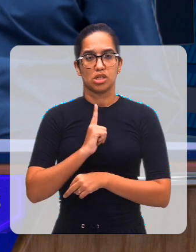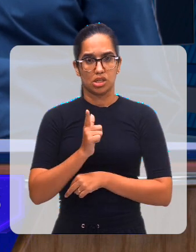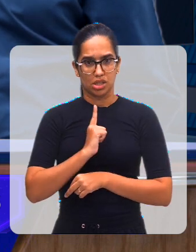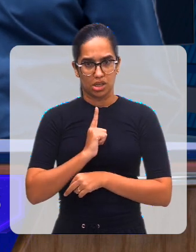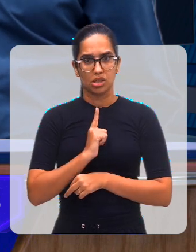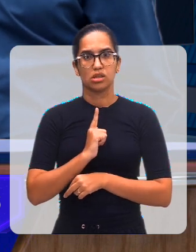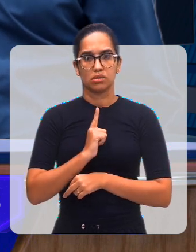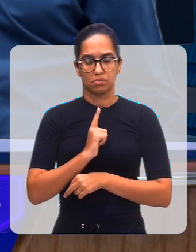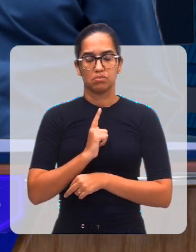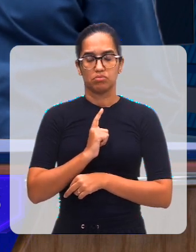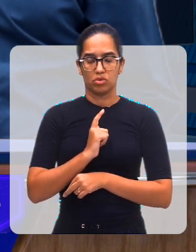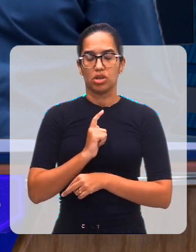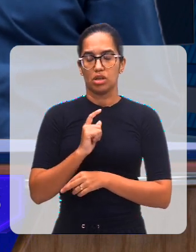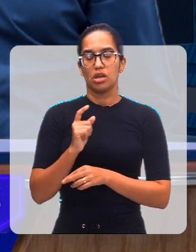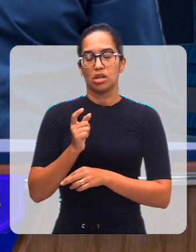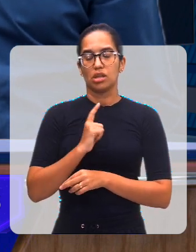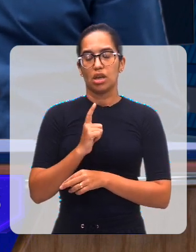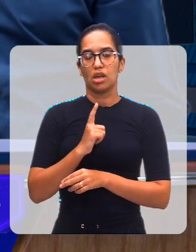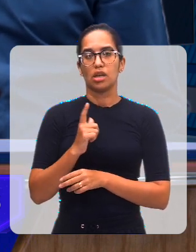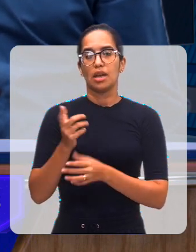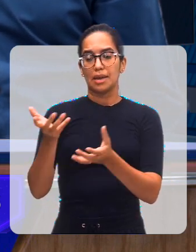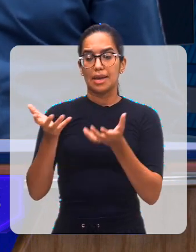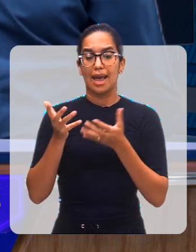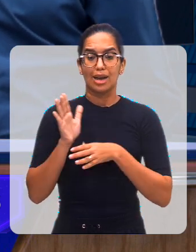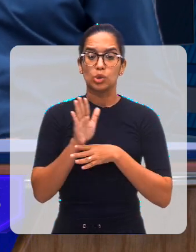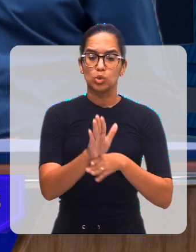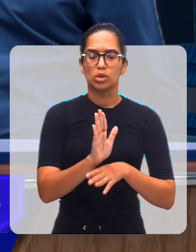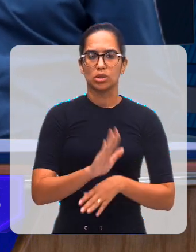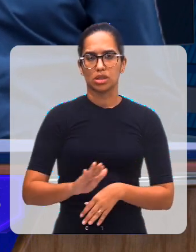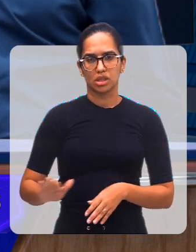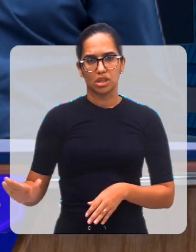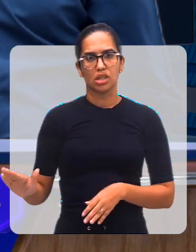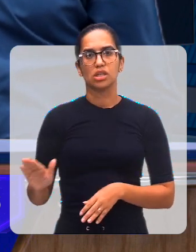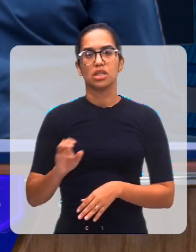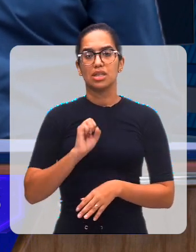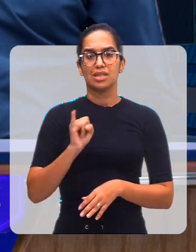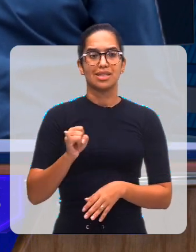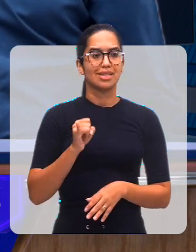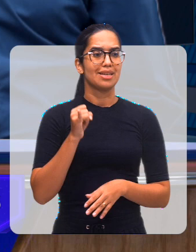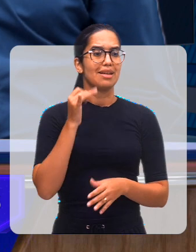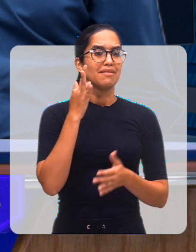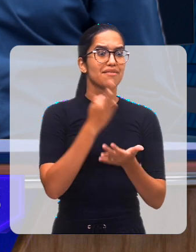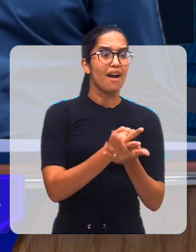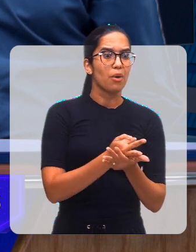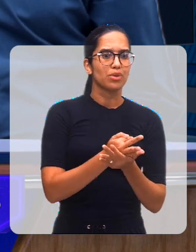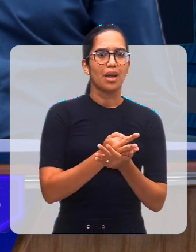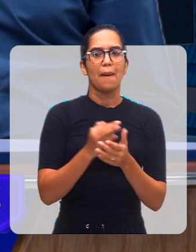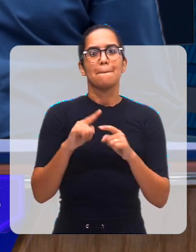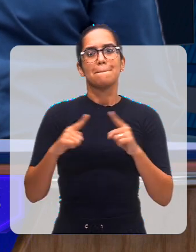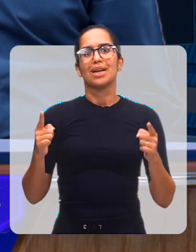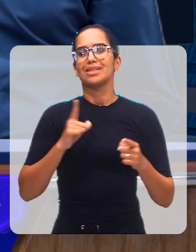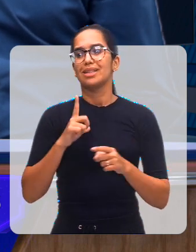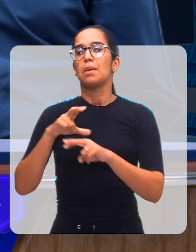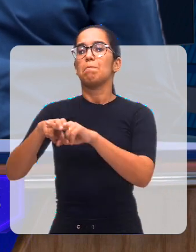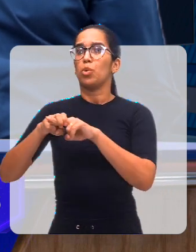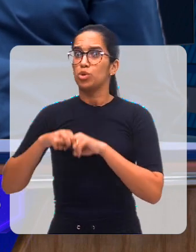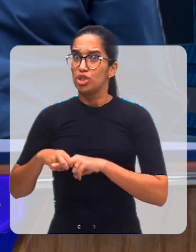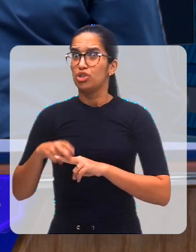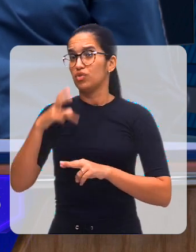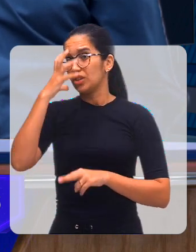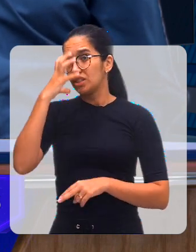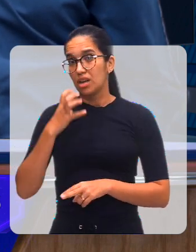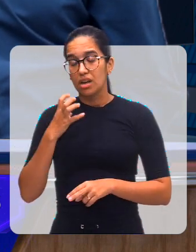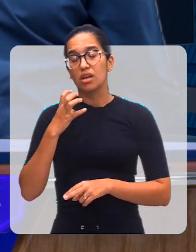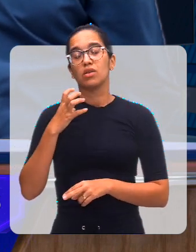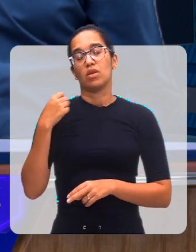responsáveis, graças a Deus, são os pais, são muito responsáveis, se não deixa de ir, tem uma história, tem